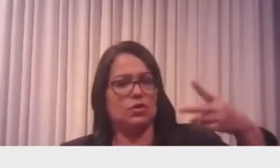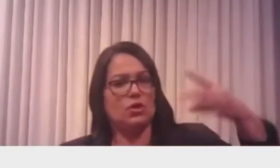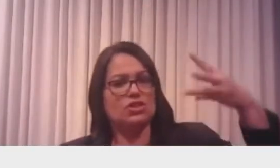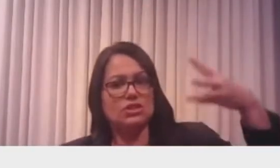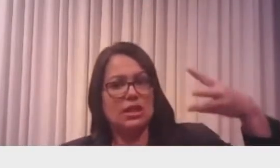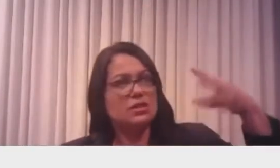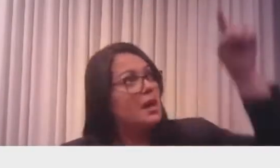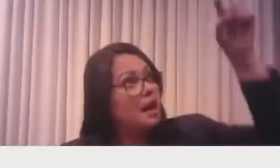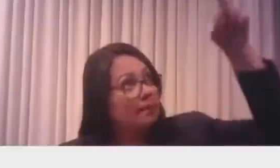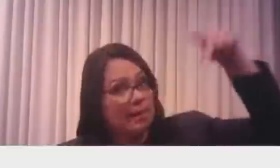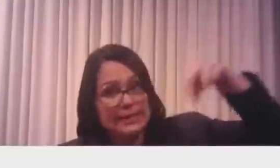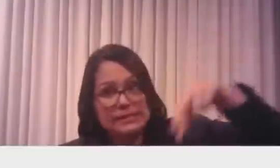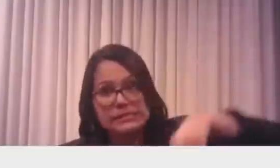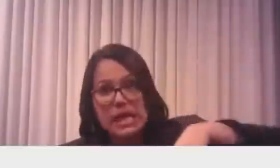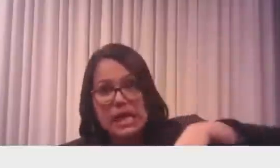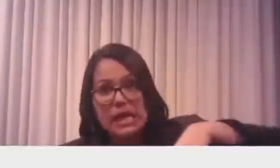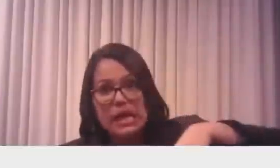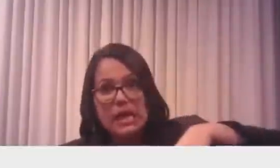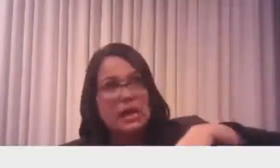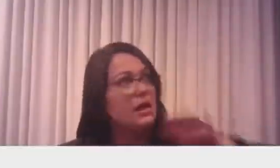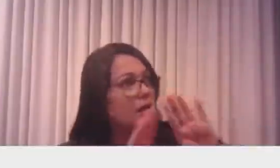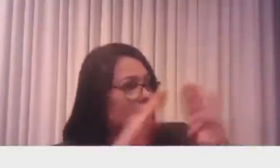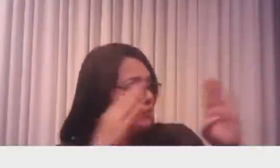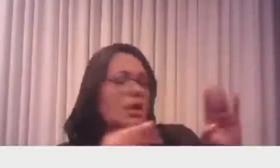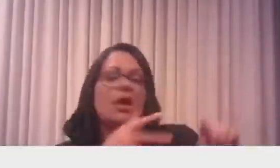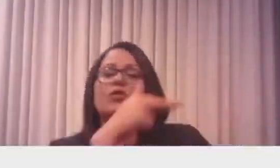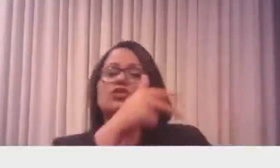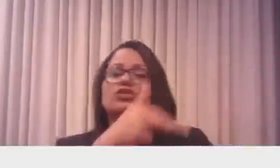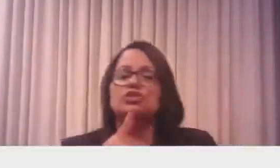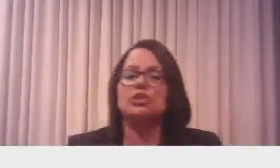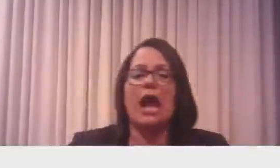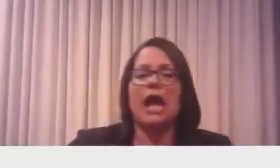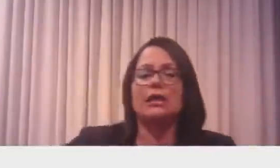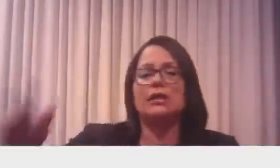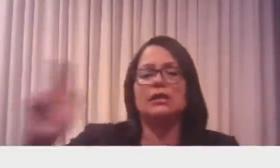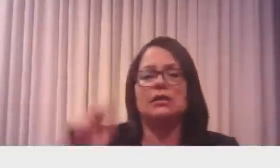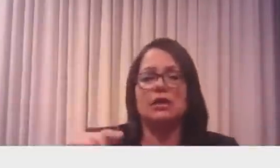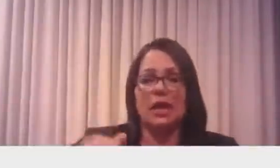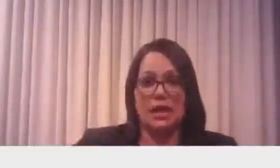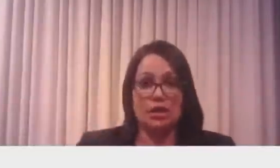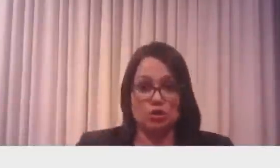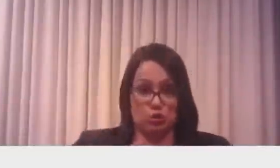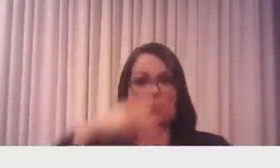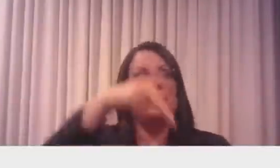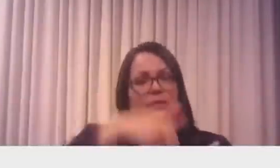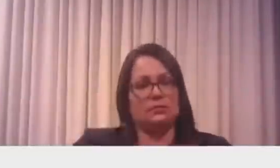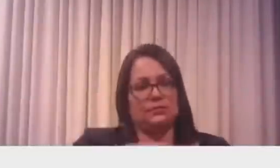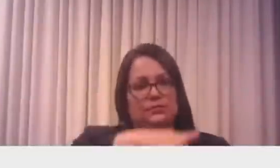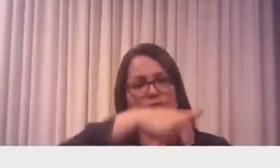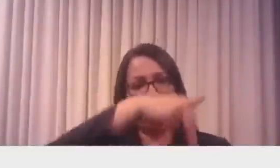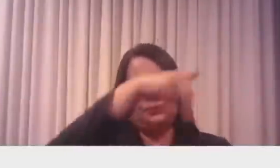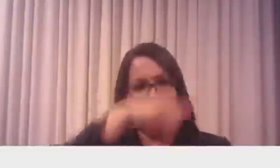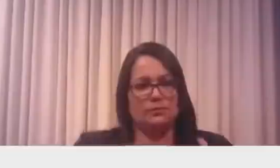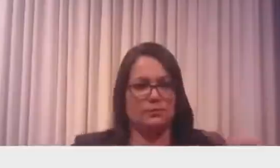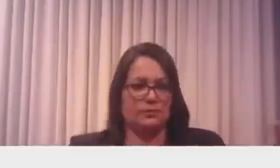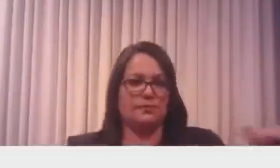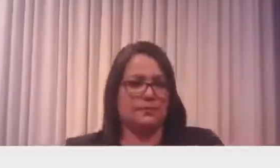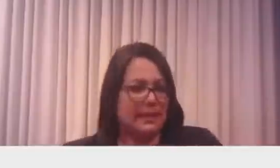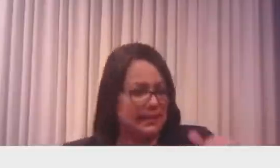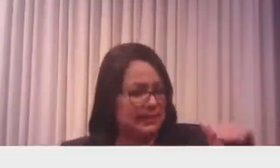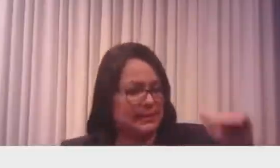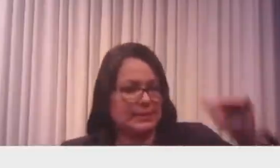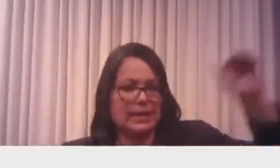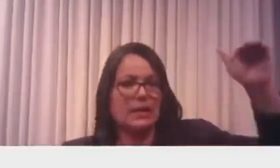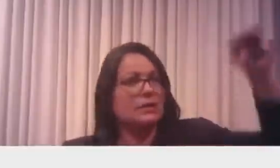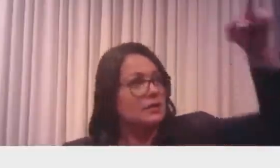descer, mesmo que o elevador está aberto na minha frente, eu desço pela escada. Se puder fazer a mesma coisa no seu prédio, ajude a gente. Quanto